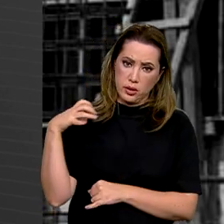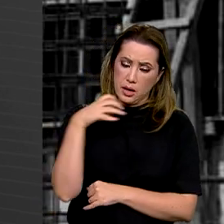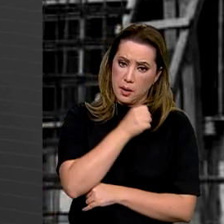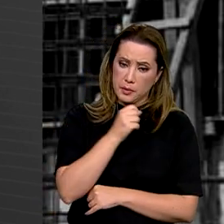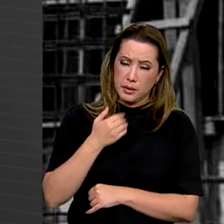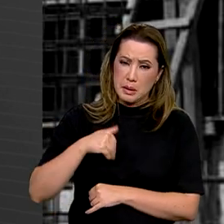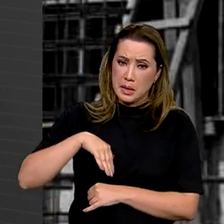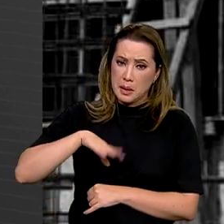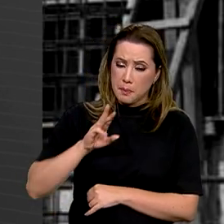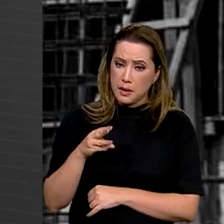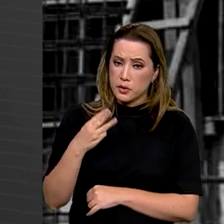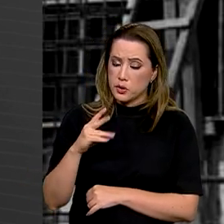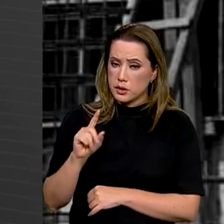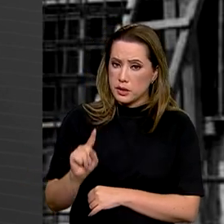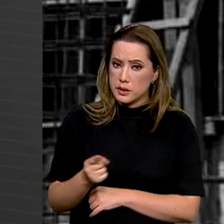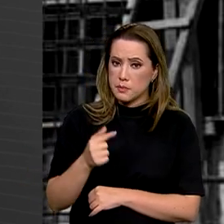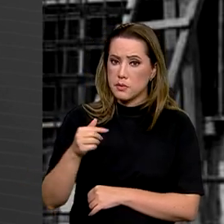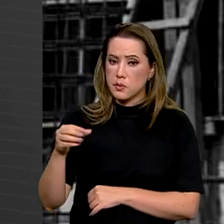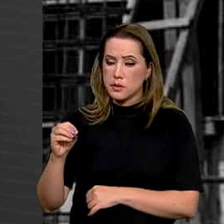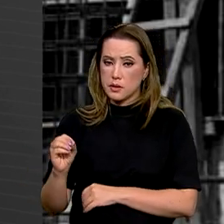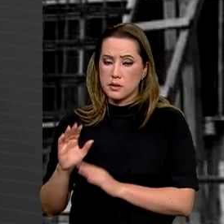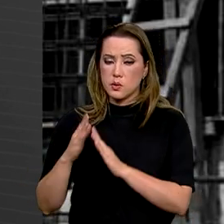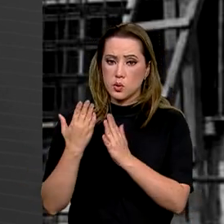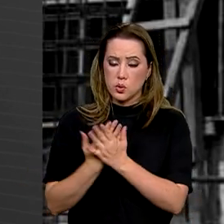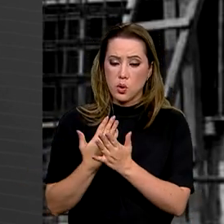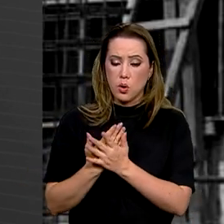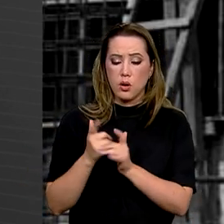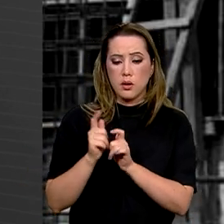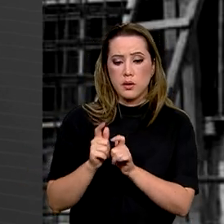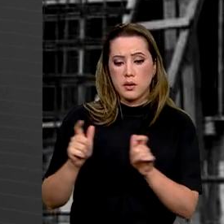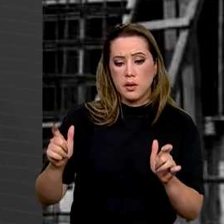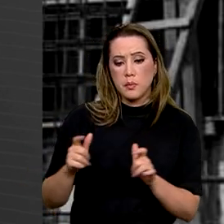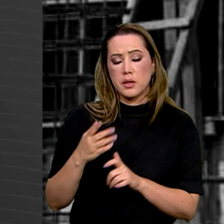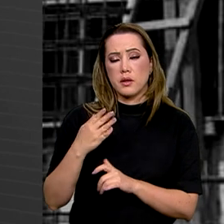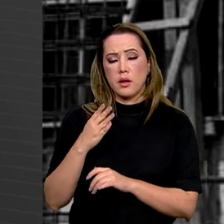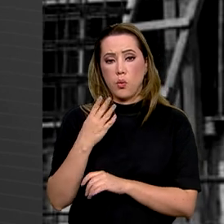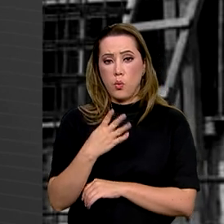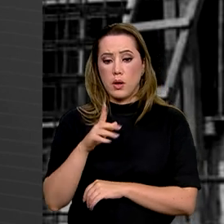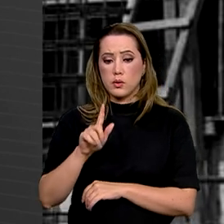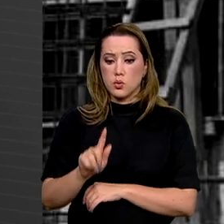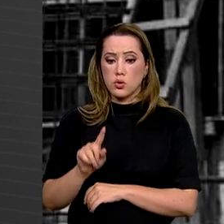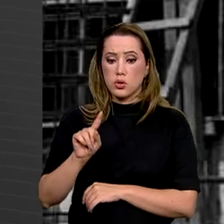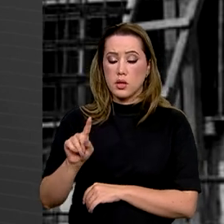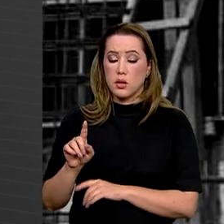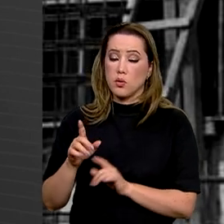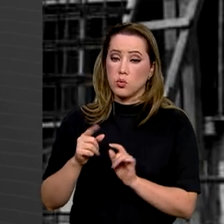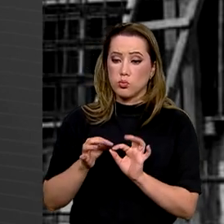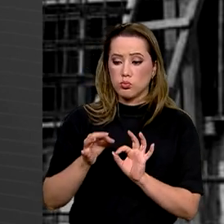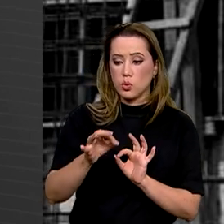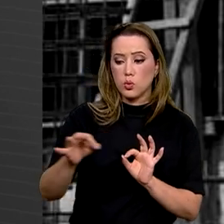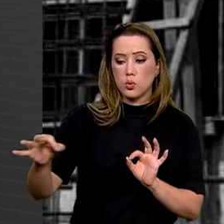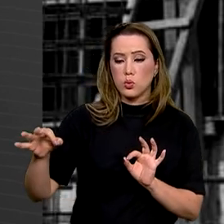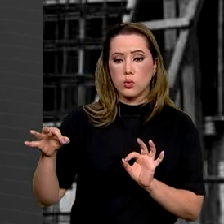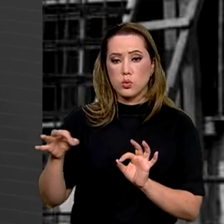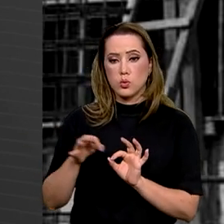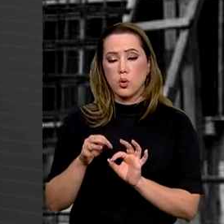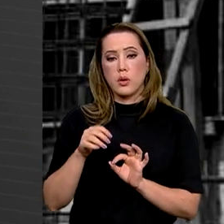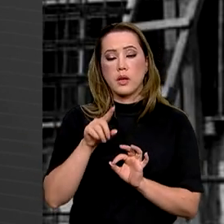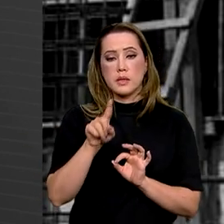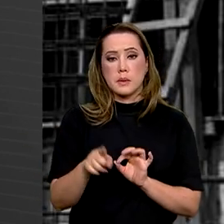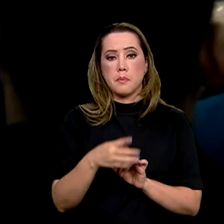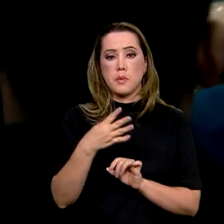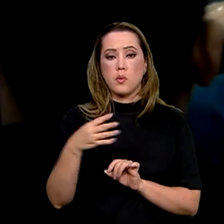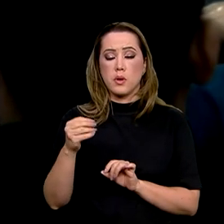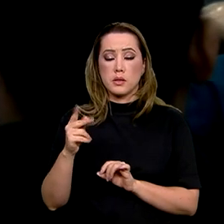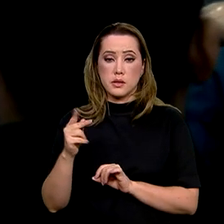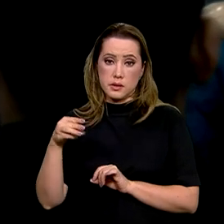a mais de 3.700 escolas e expandir o 4G nos 1.400 quilômetros de rodovias federais da